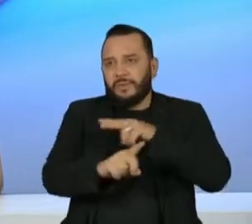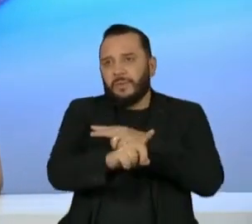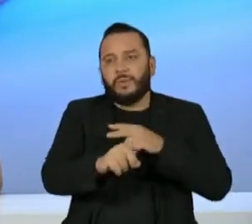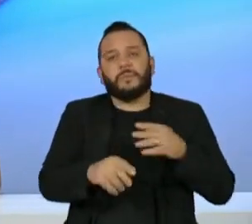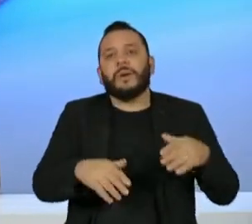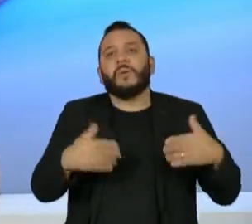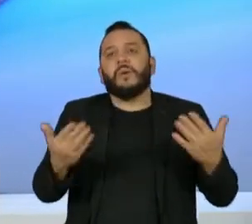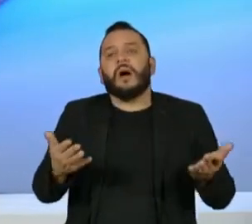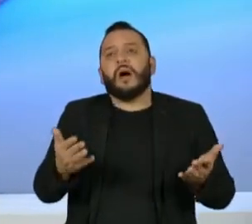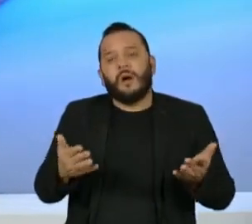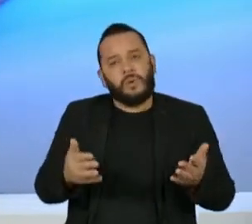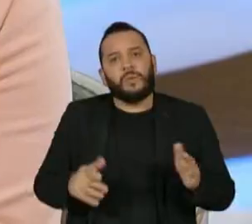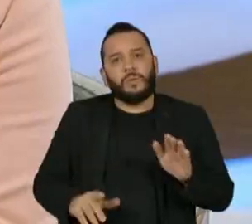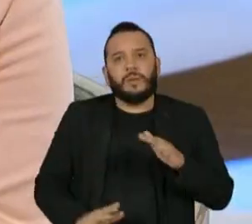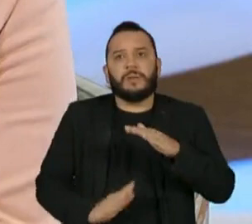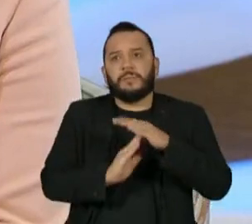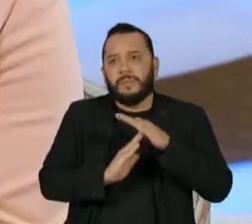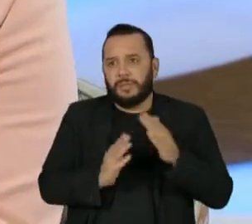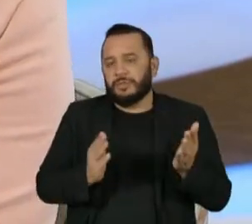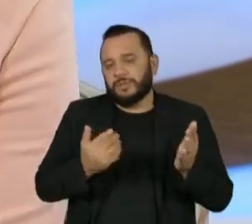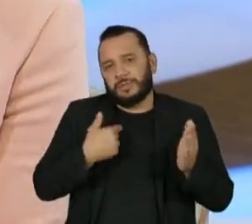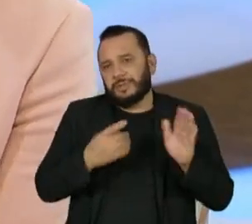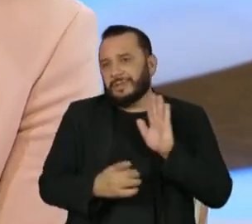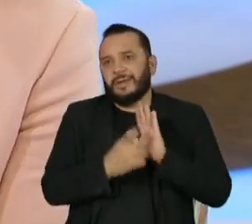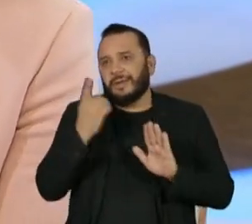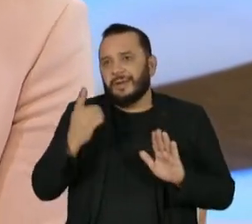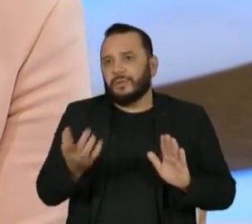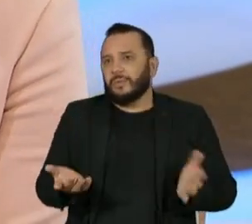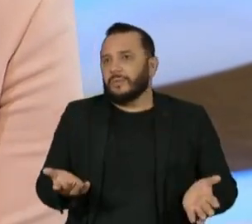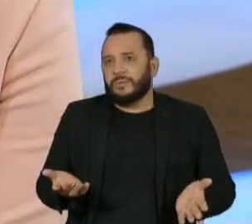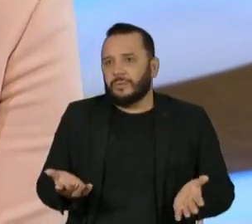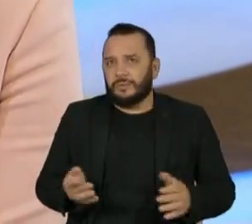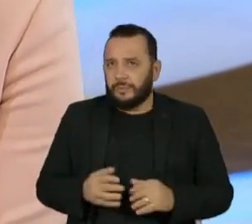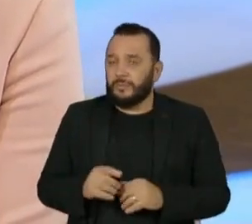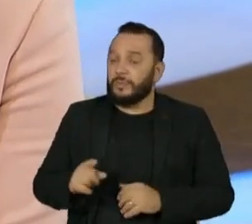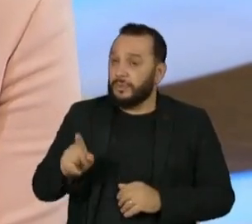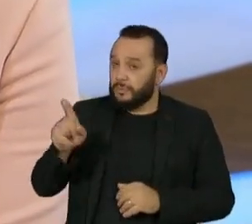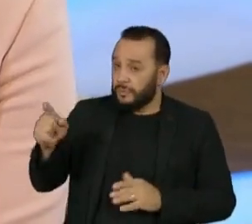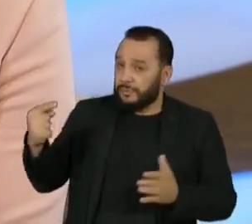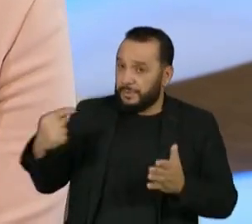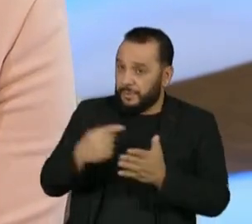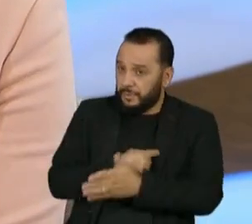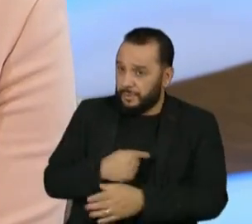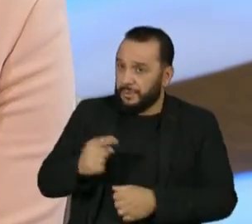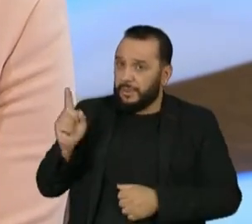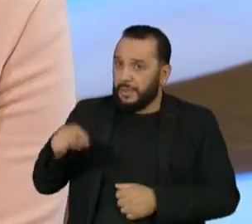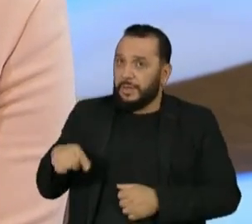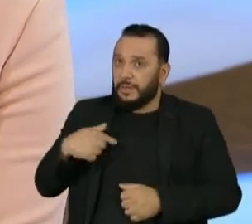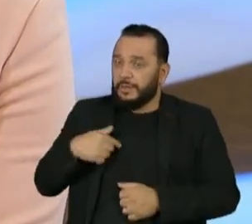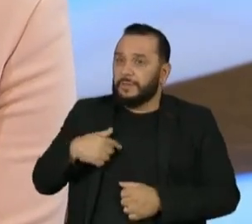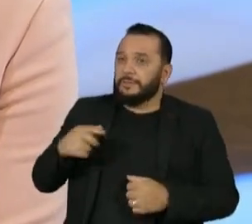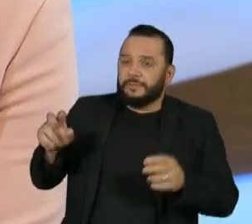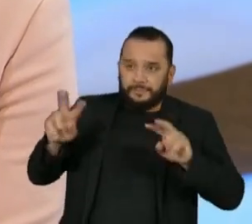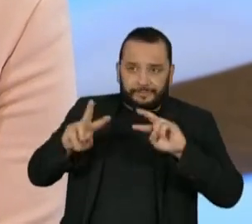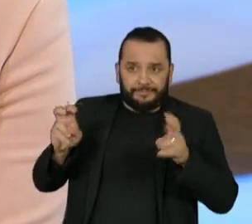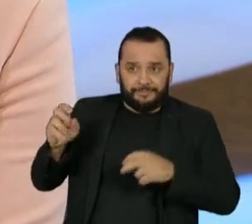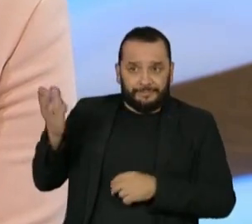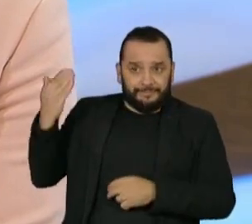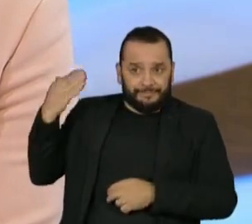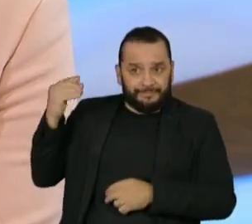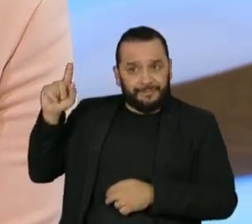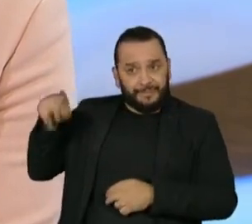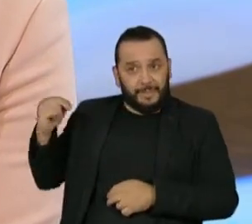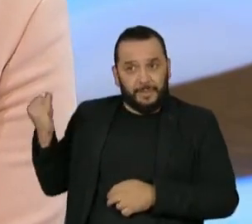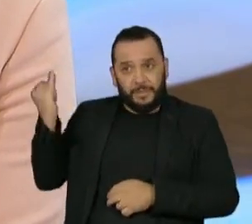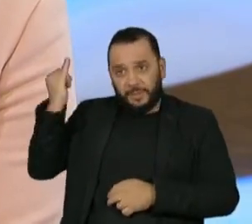para o presidente editar um tipo de decreto assim. Sim, então a sua pergunta também toca num tema que naquela época era importante e